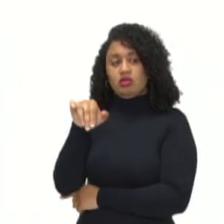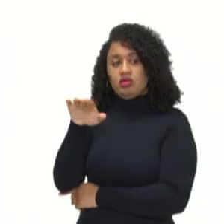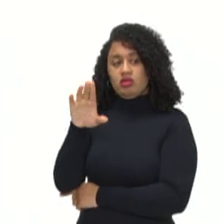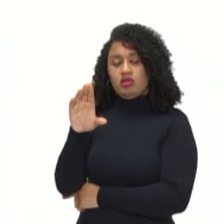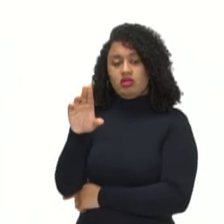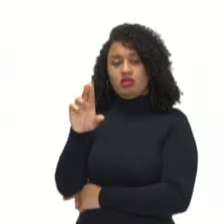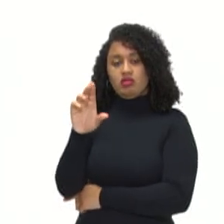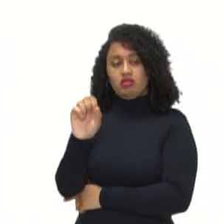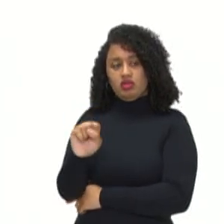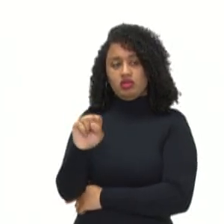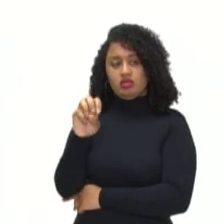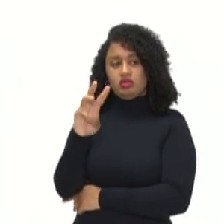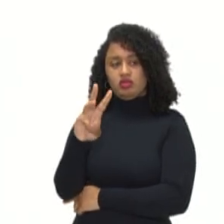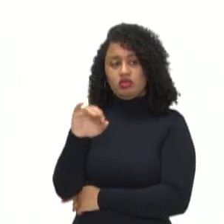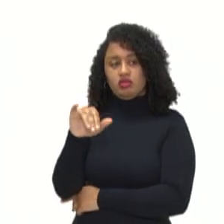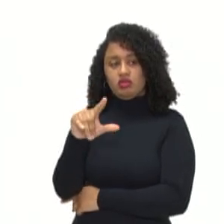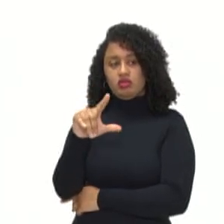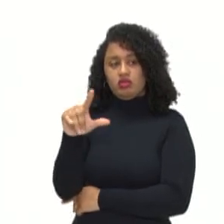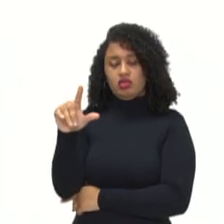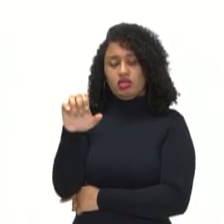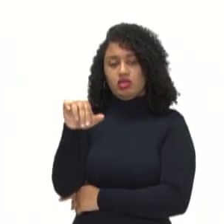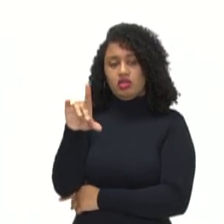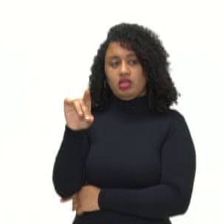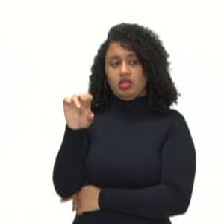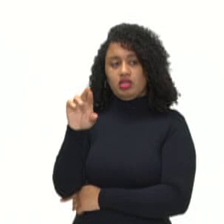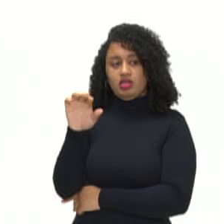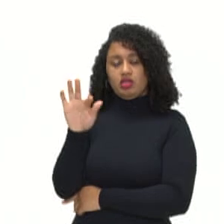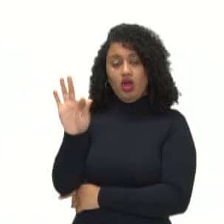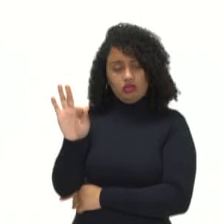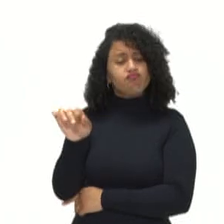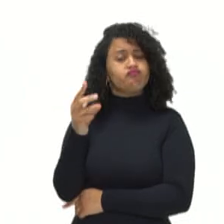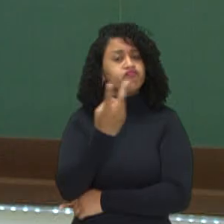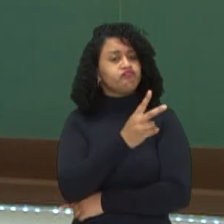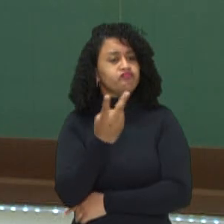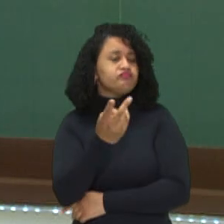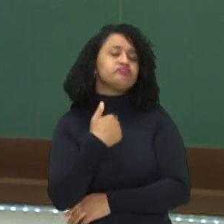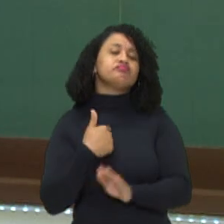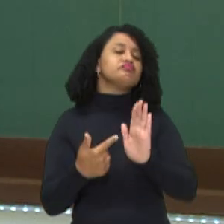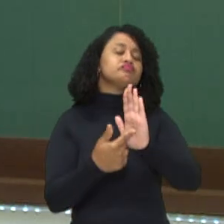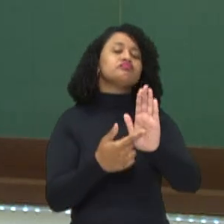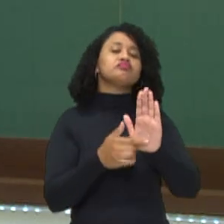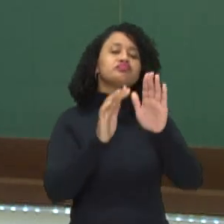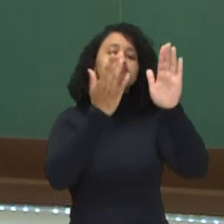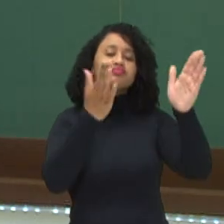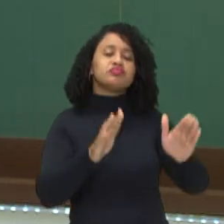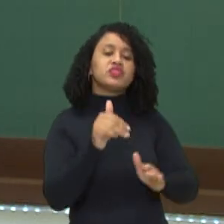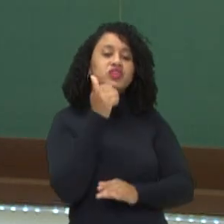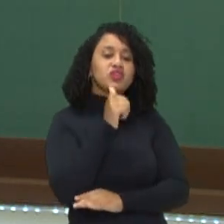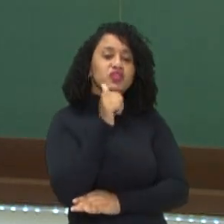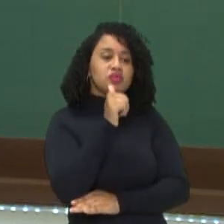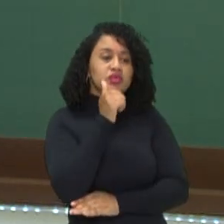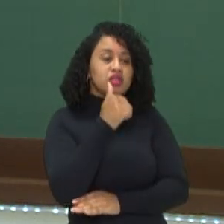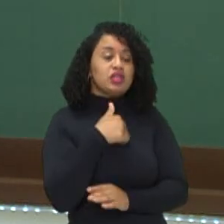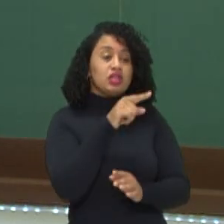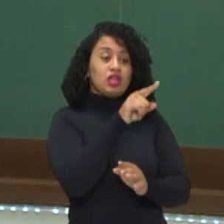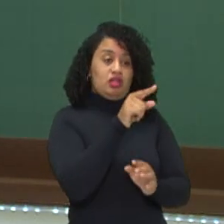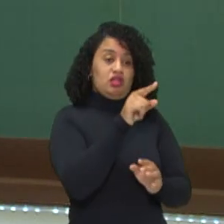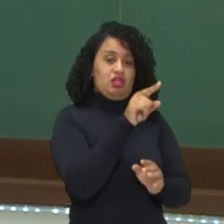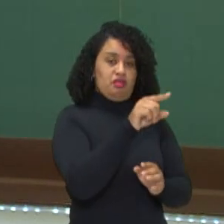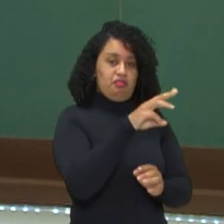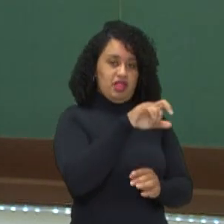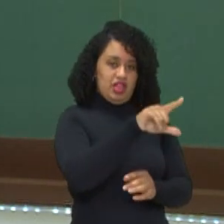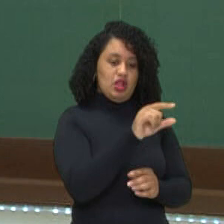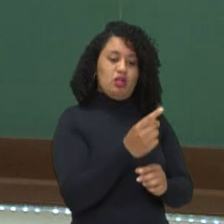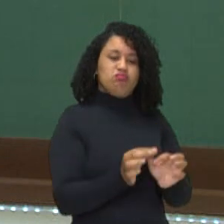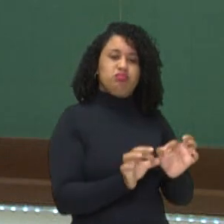Então, as duas representam a figura feminina, né? Essa obra é gigante, Tem dois metros